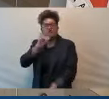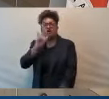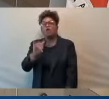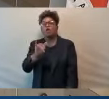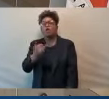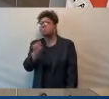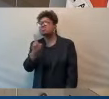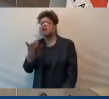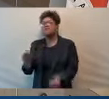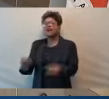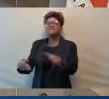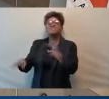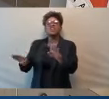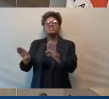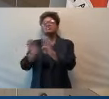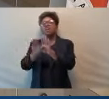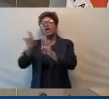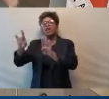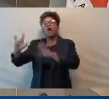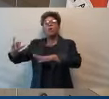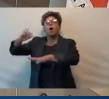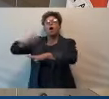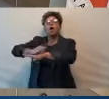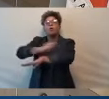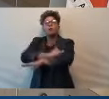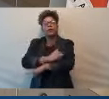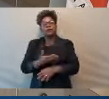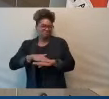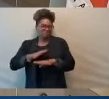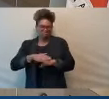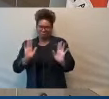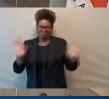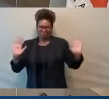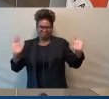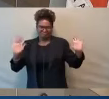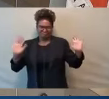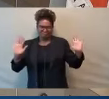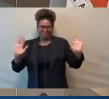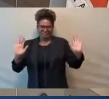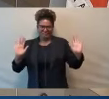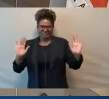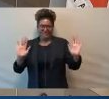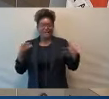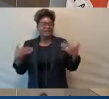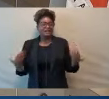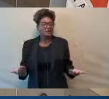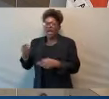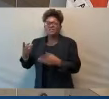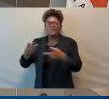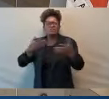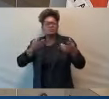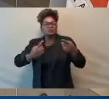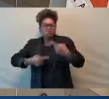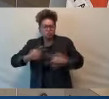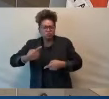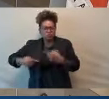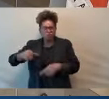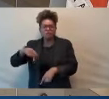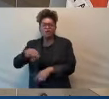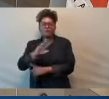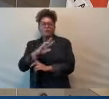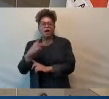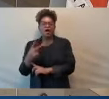E aí, o que acontece? Vamos fechar o aeroporto. Então, assim, ninguém suporta uma coisa dessa. O plano